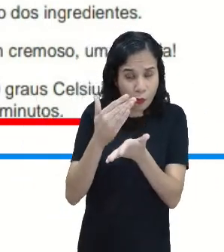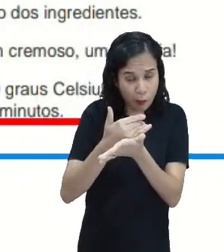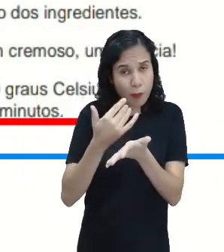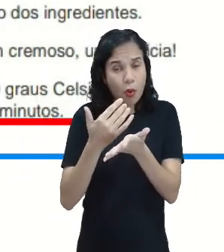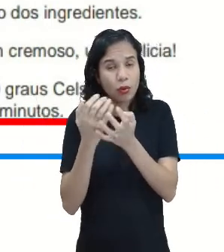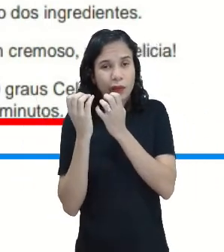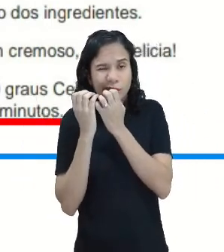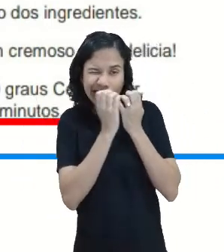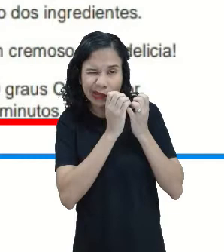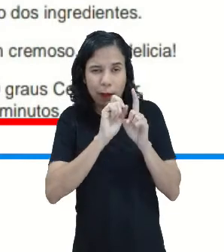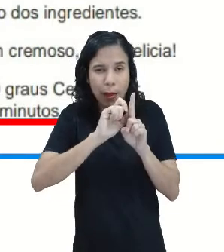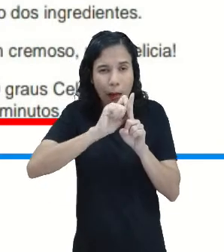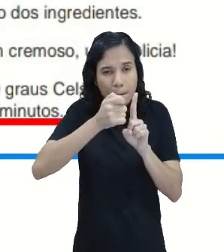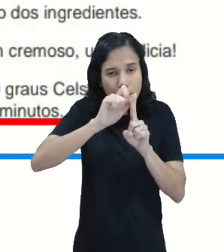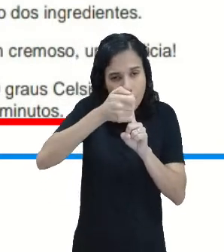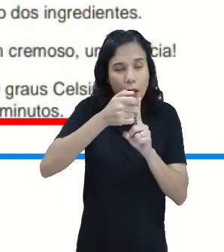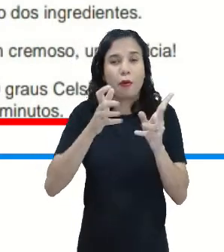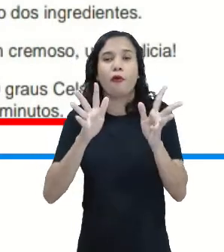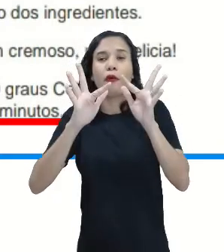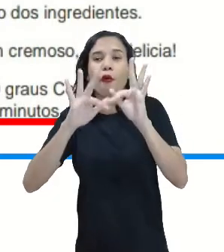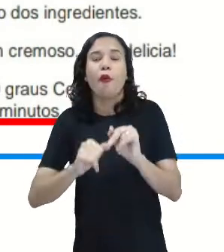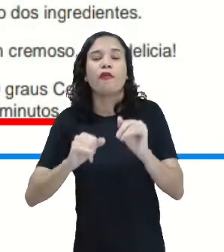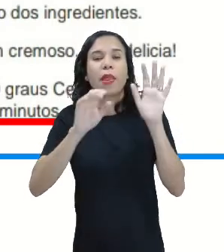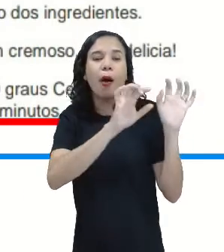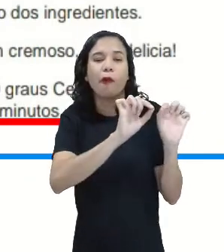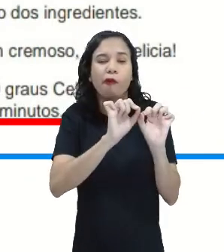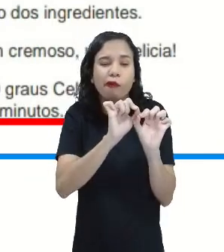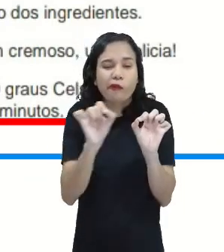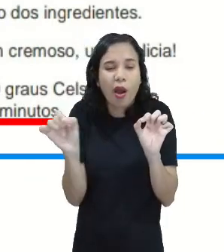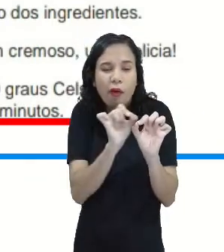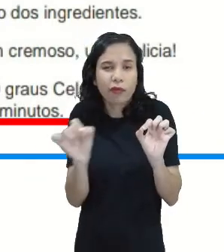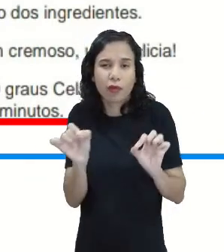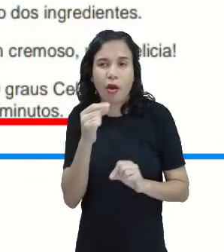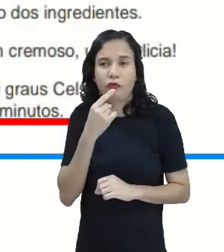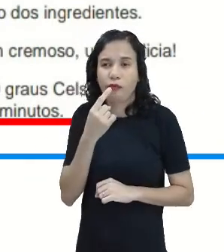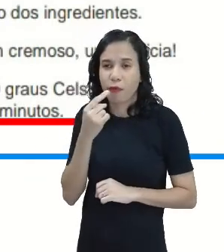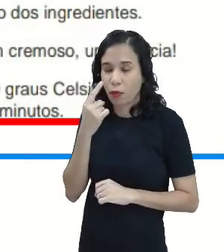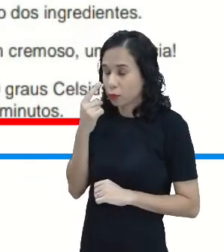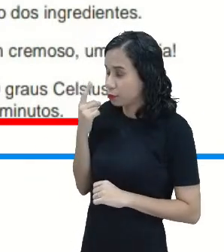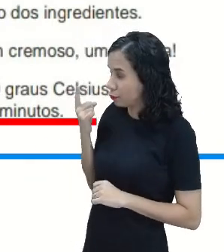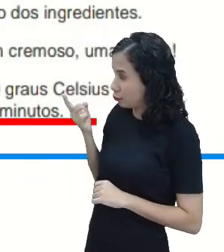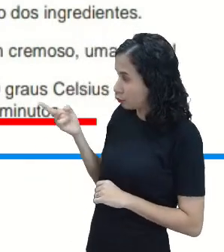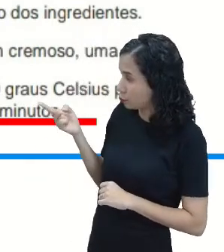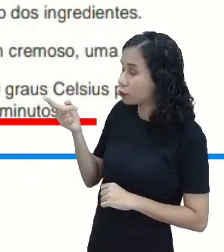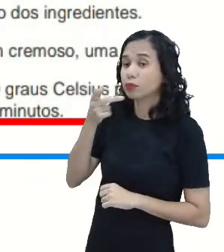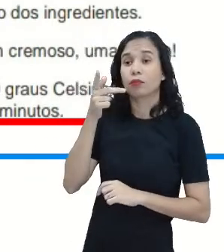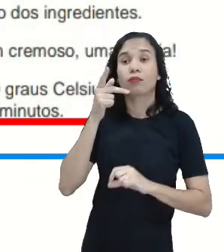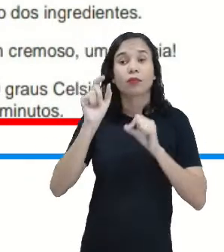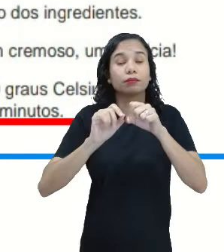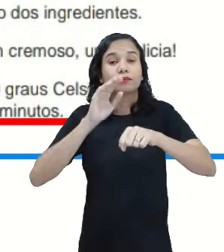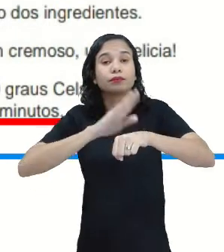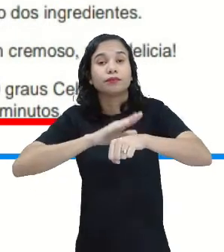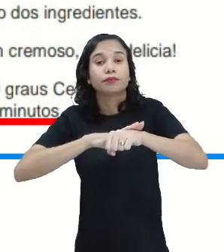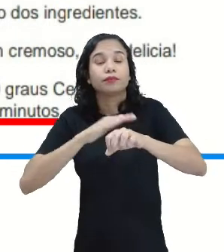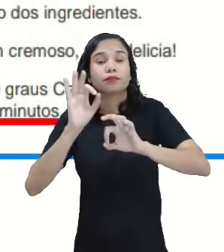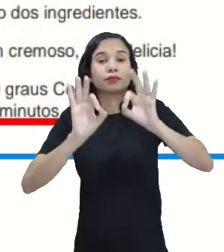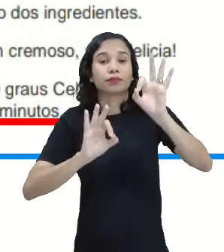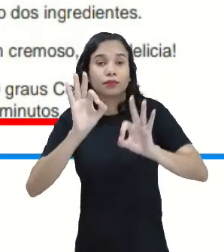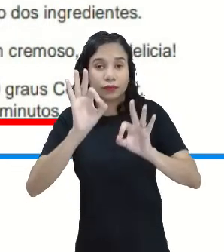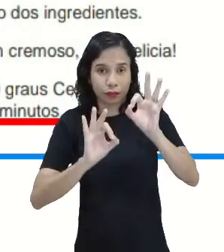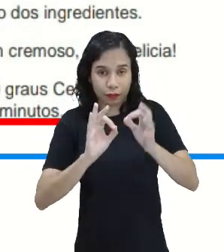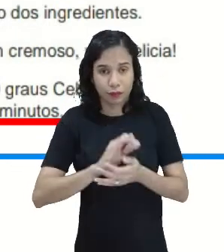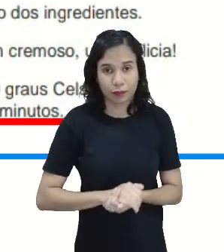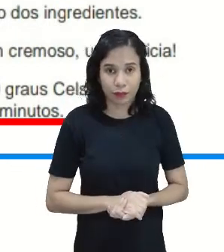milho, lá no final da receita, ó, que tá marcado aí em vermelho, tá dizendo o tempo de preparo.